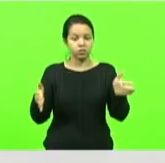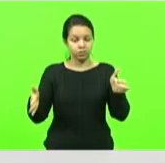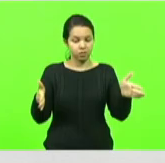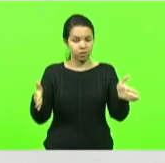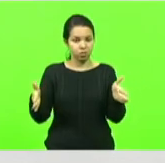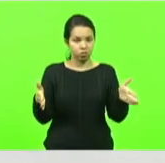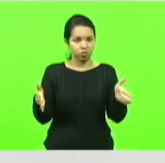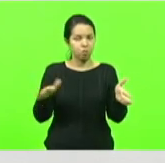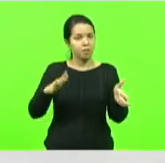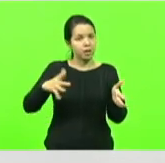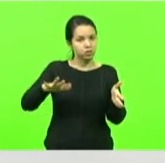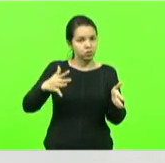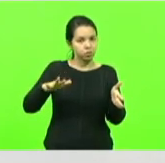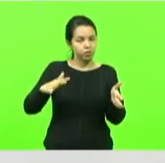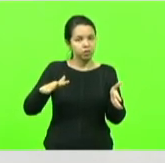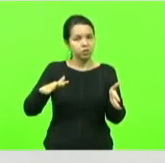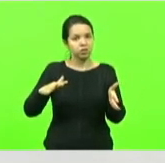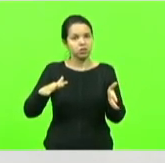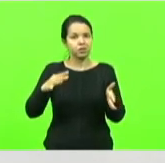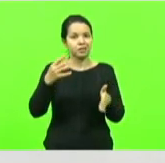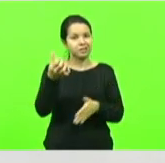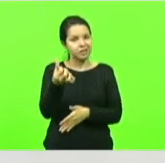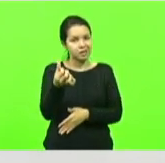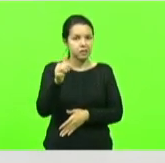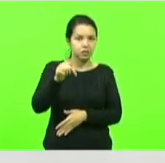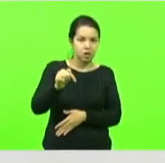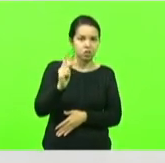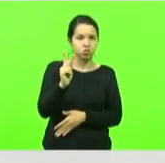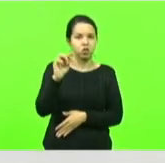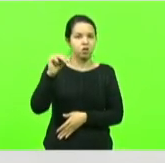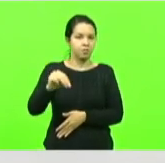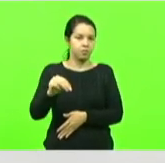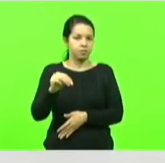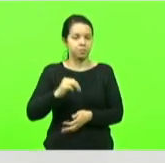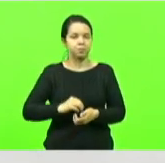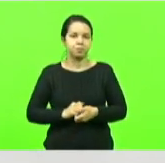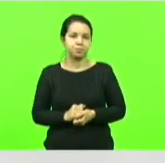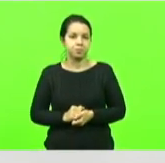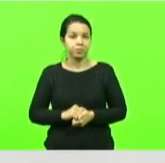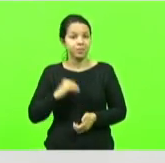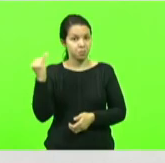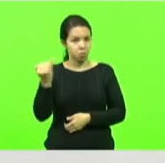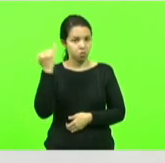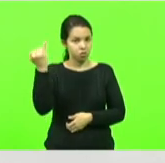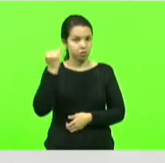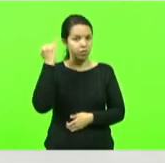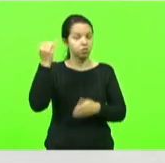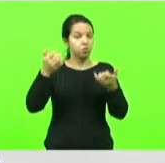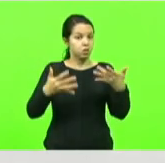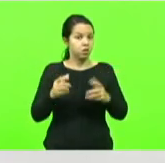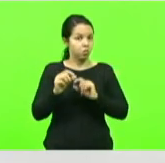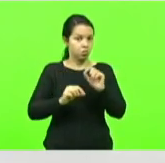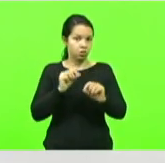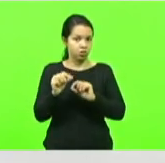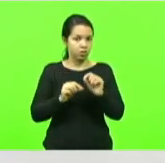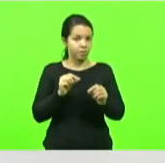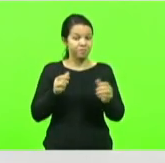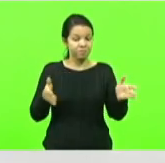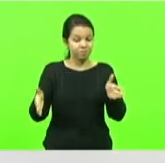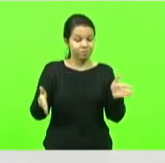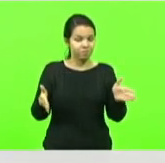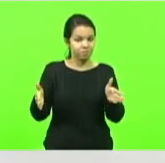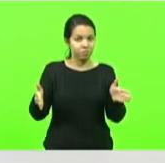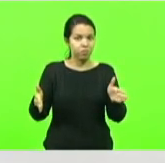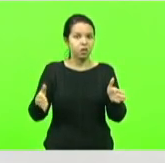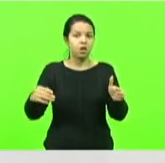aproximadamente seis, sete quilômetros mas é importante ressaltar porque esse trecho passa por